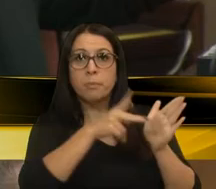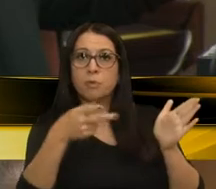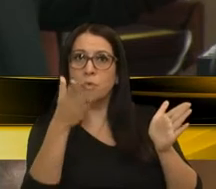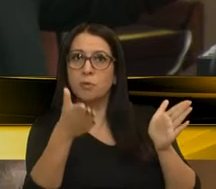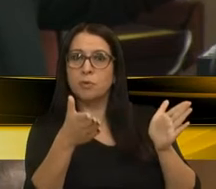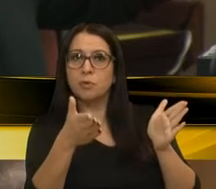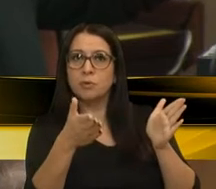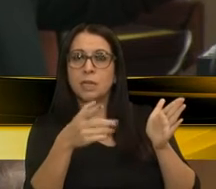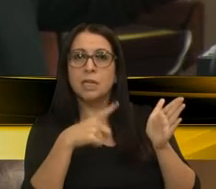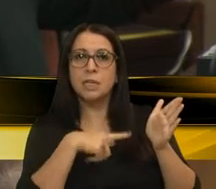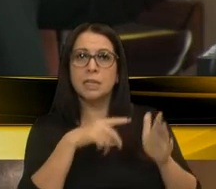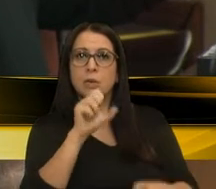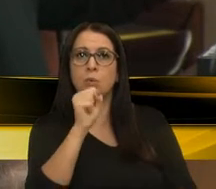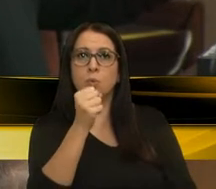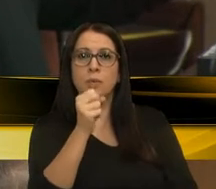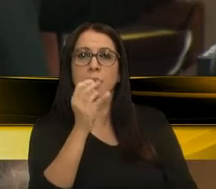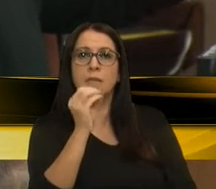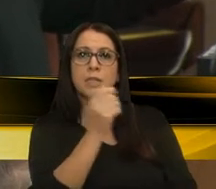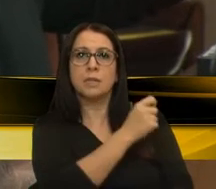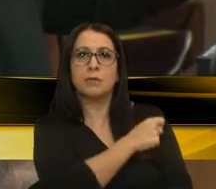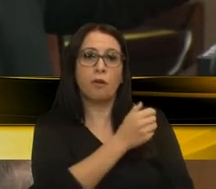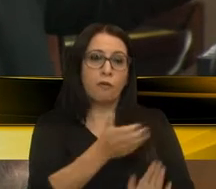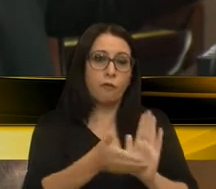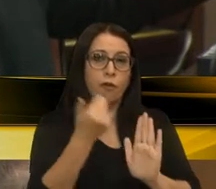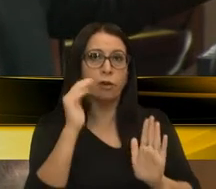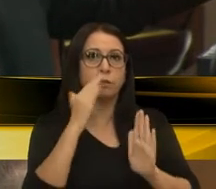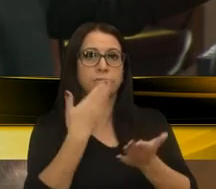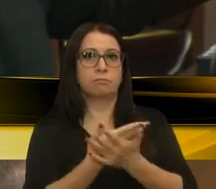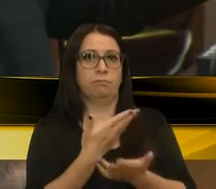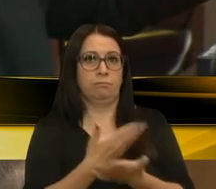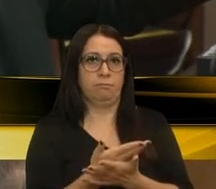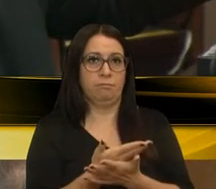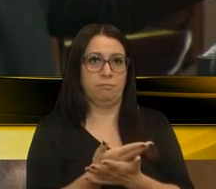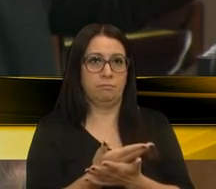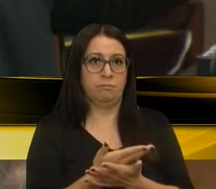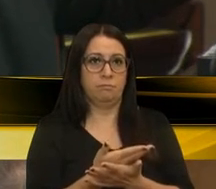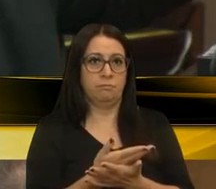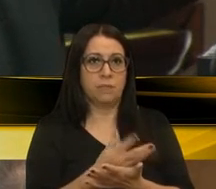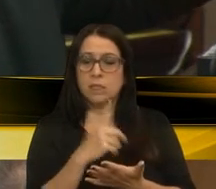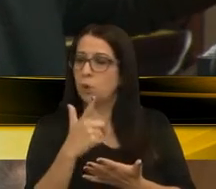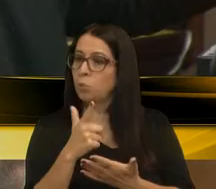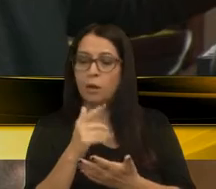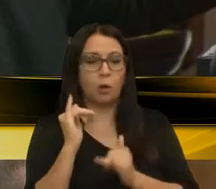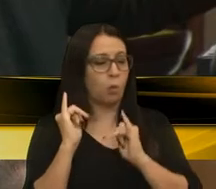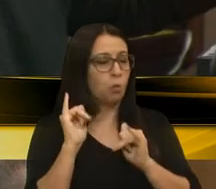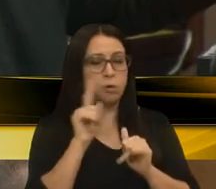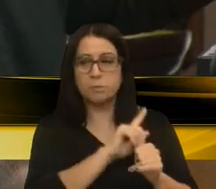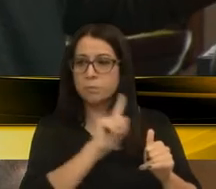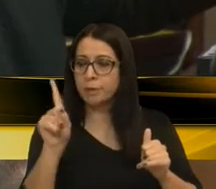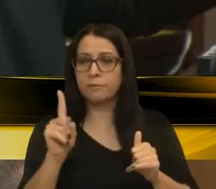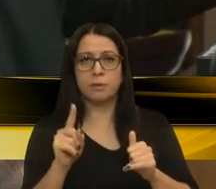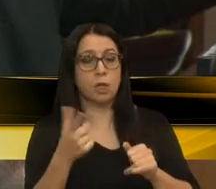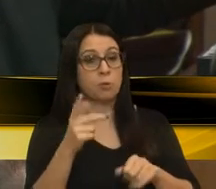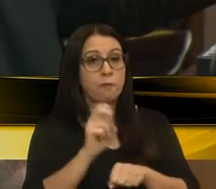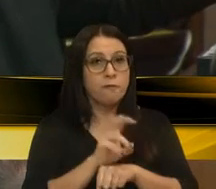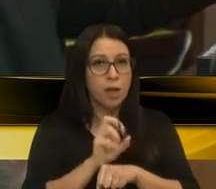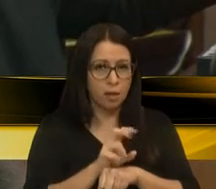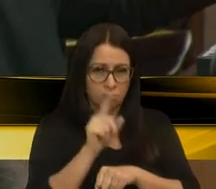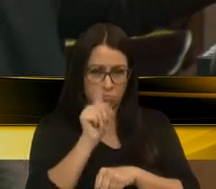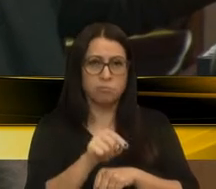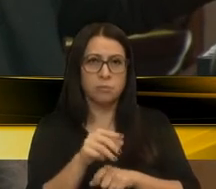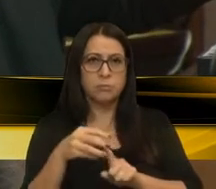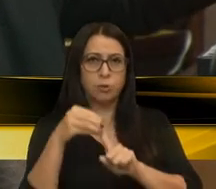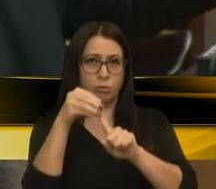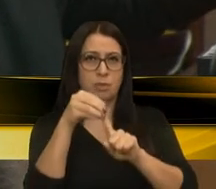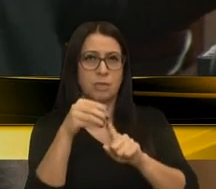hoje, que ainda tem 80 estudantes fora da sala de aula, que não tem transporte escolar, nem vaga, será que essa